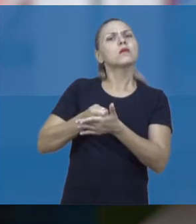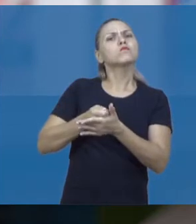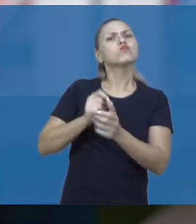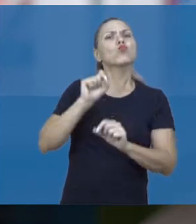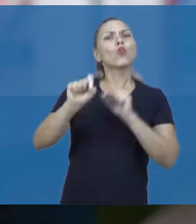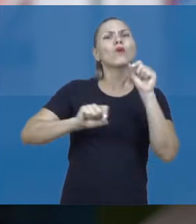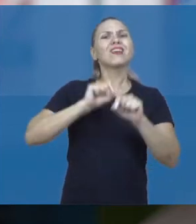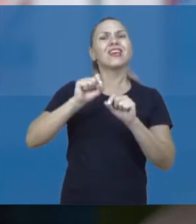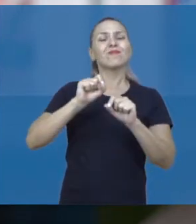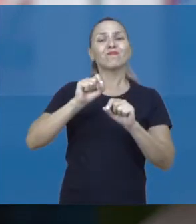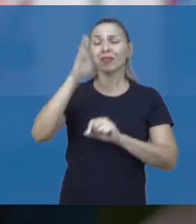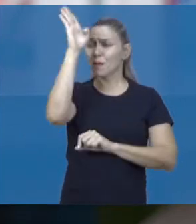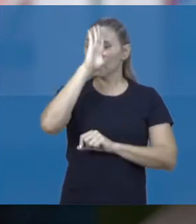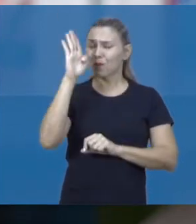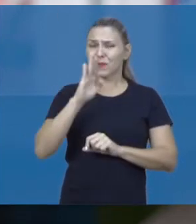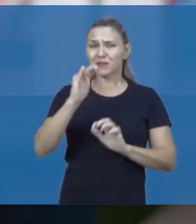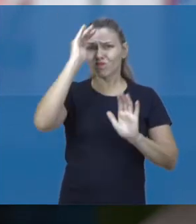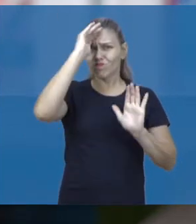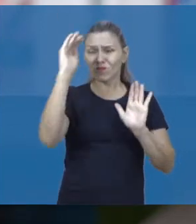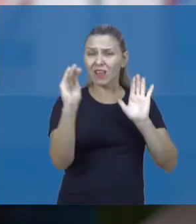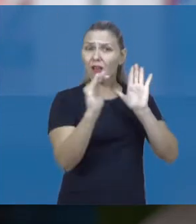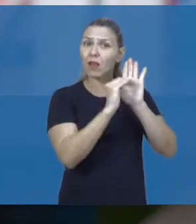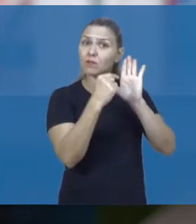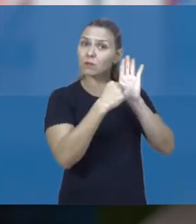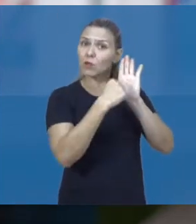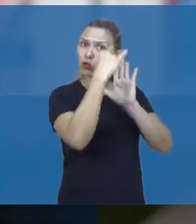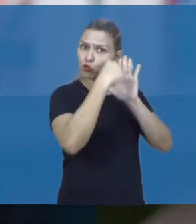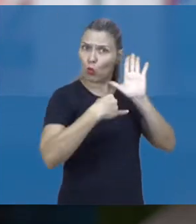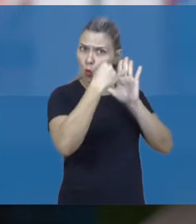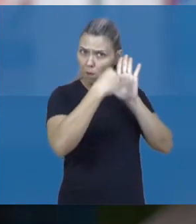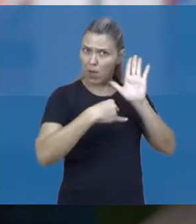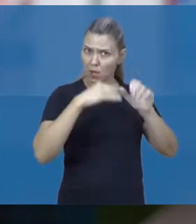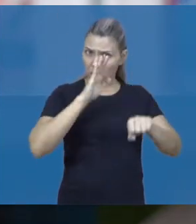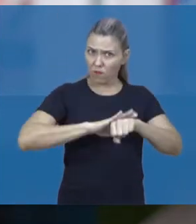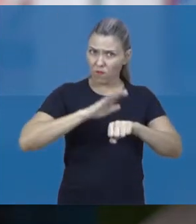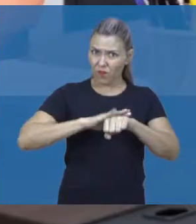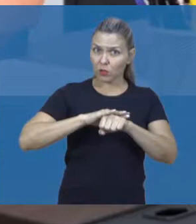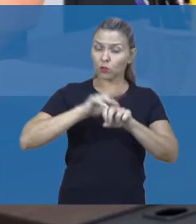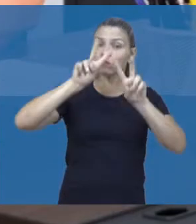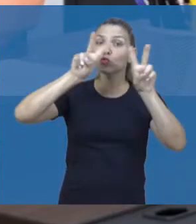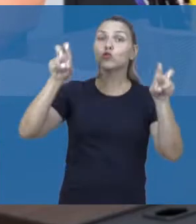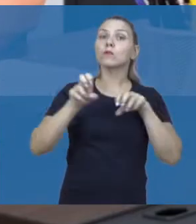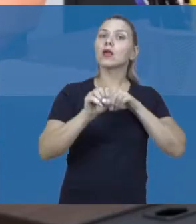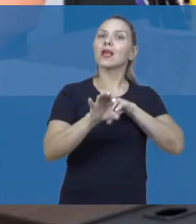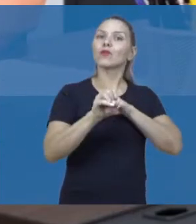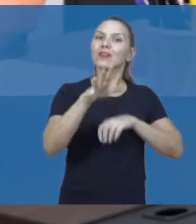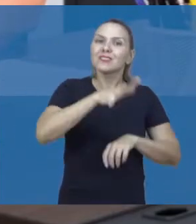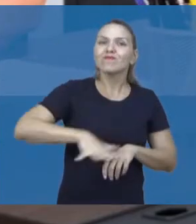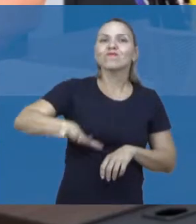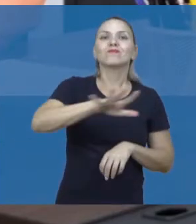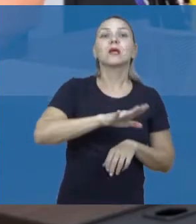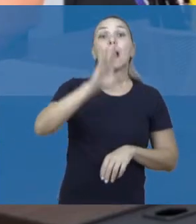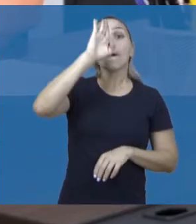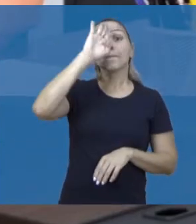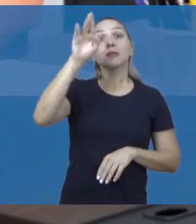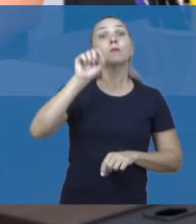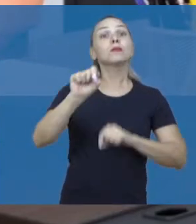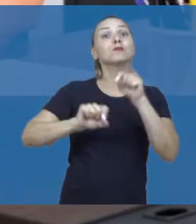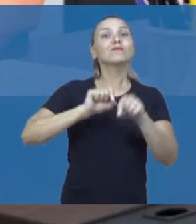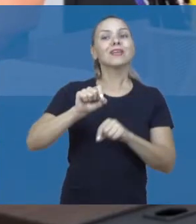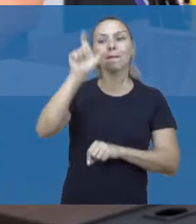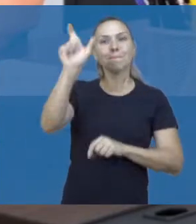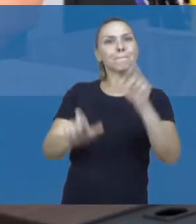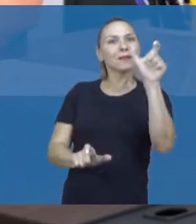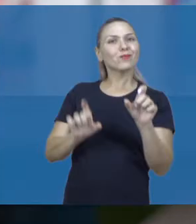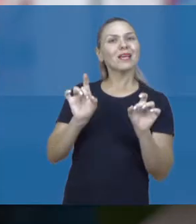a cumprir o que está disposto na Convenção em termos de educação e principalmente com relação ao público-alvo